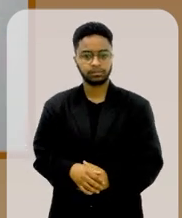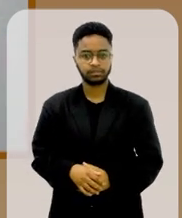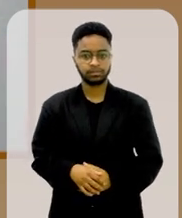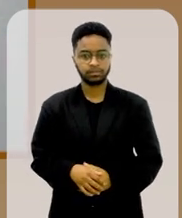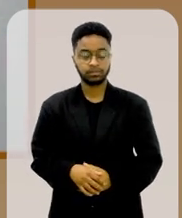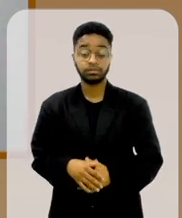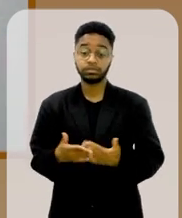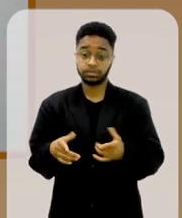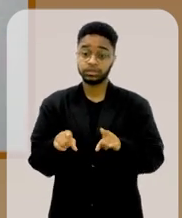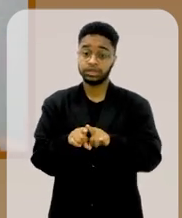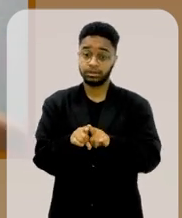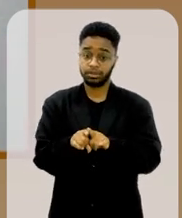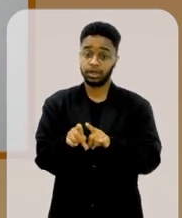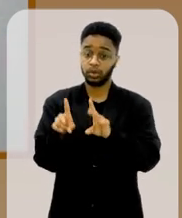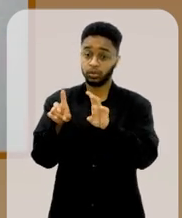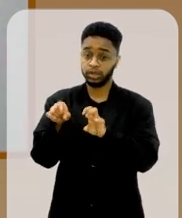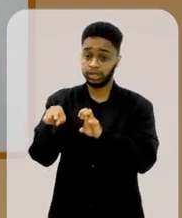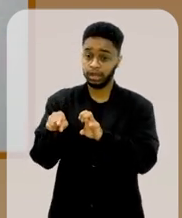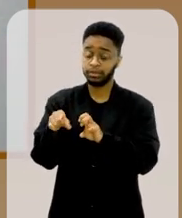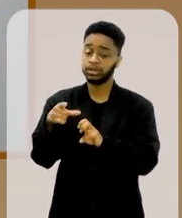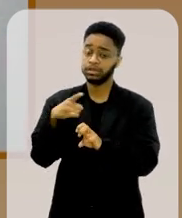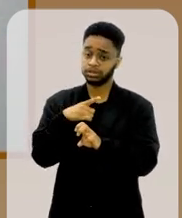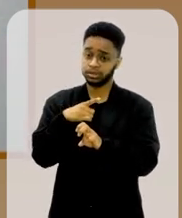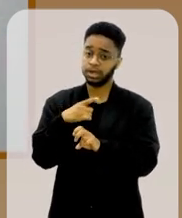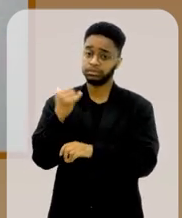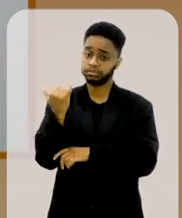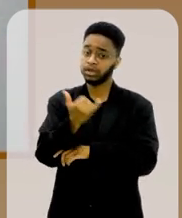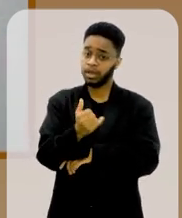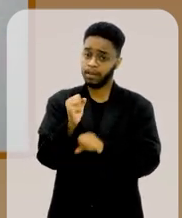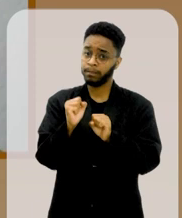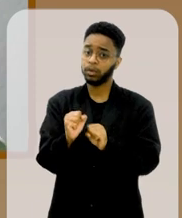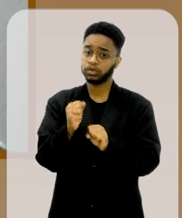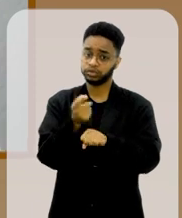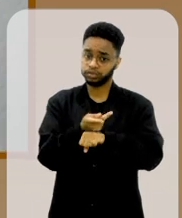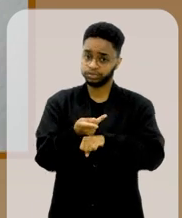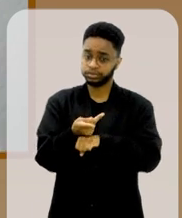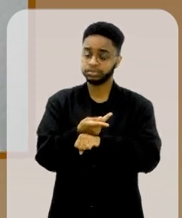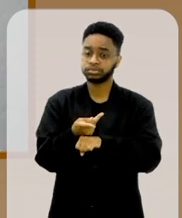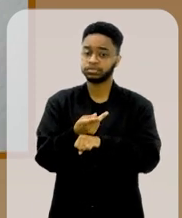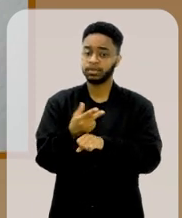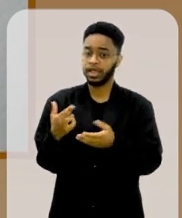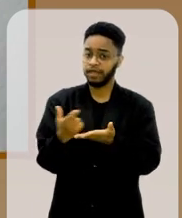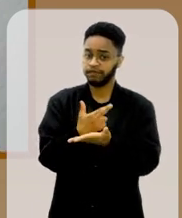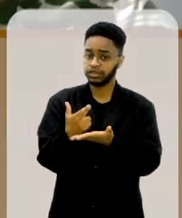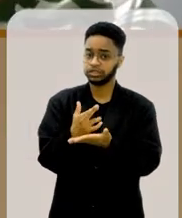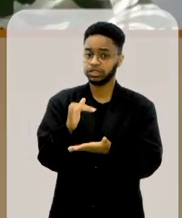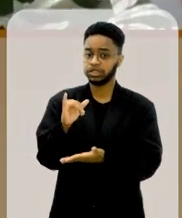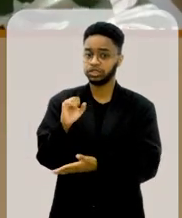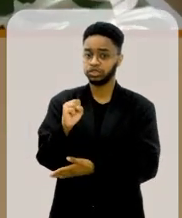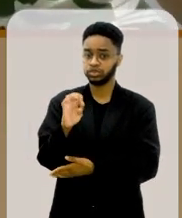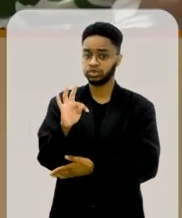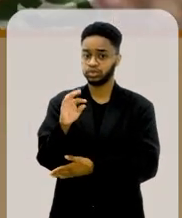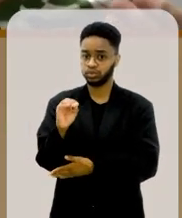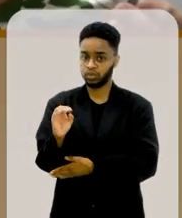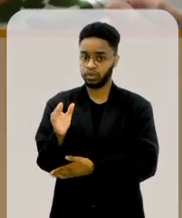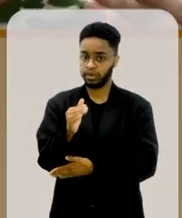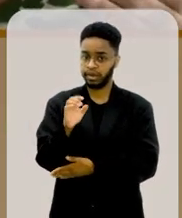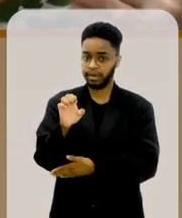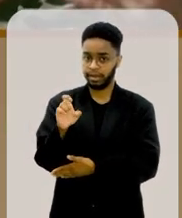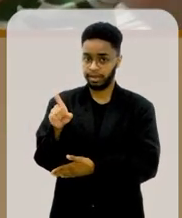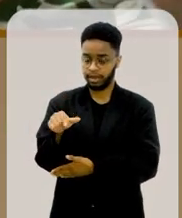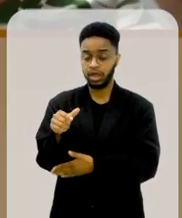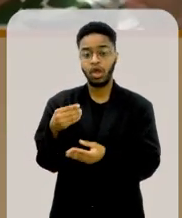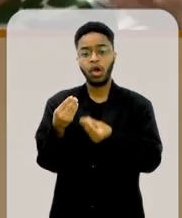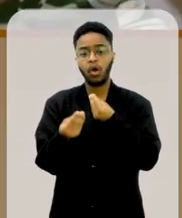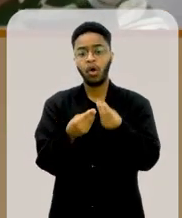esse fato foi notificado, você pode até procurar aí pela revista Isto É, como é que o pai que